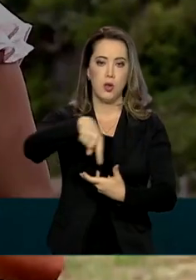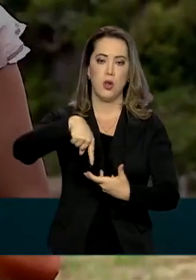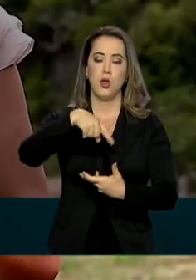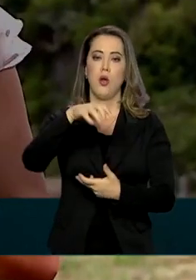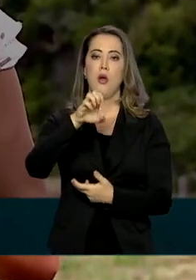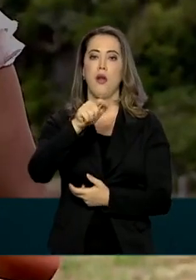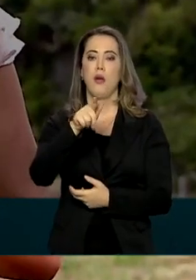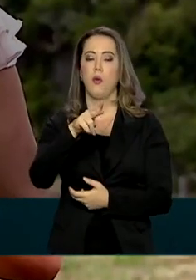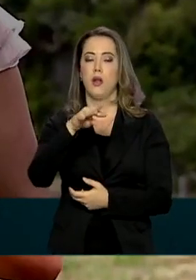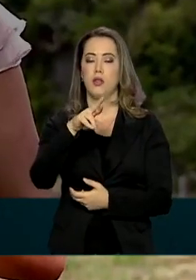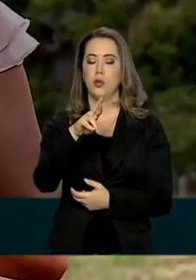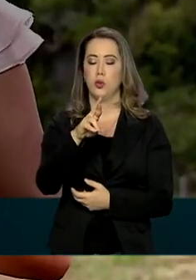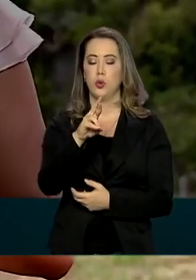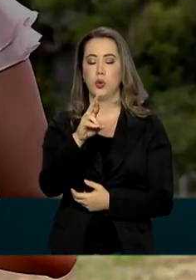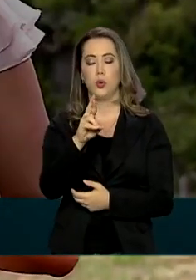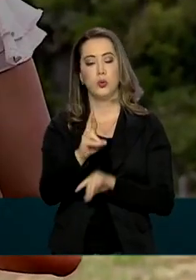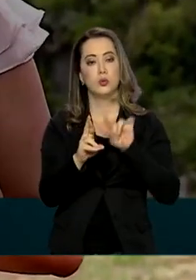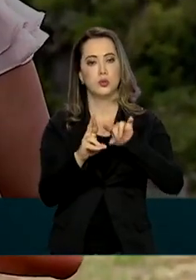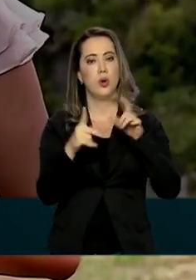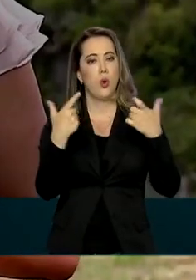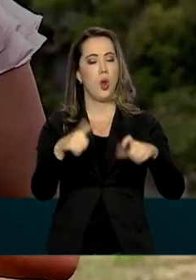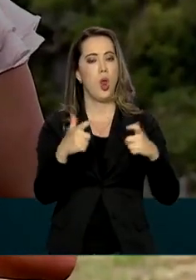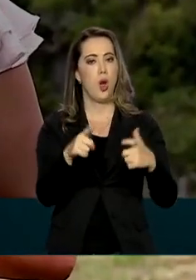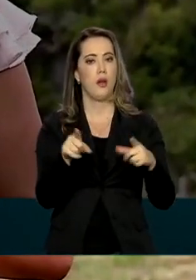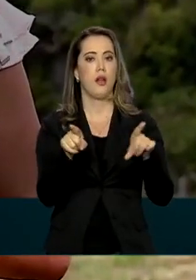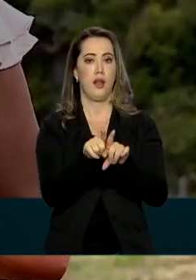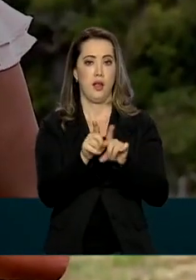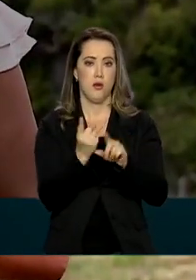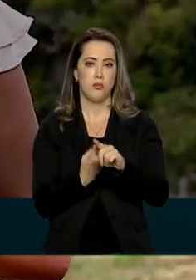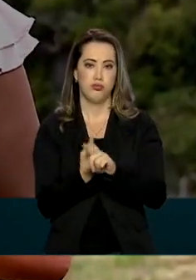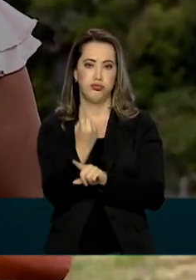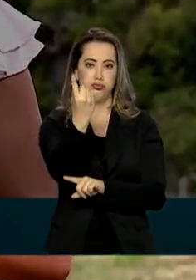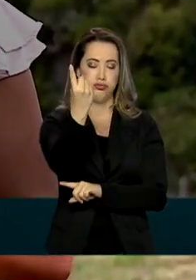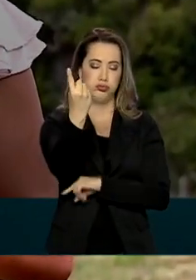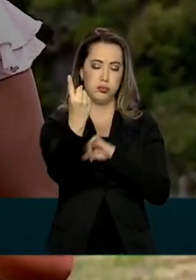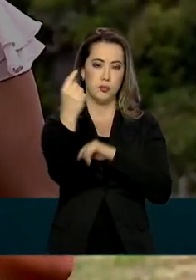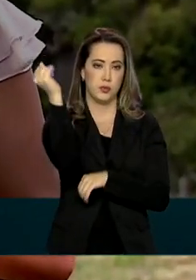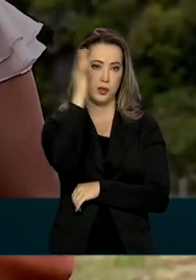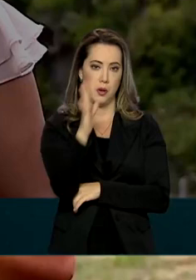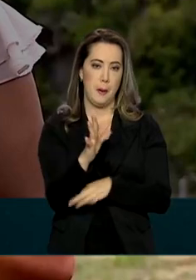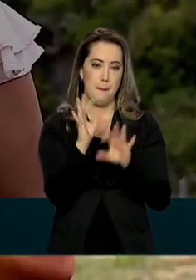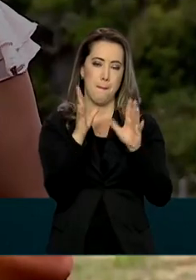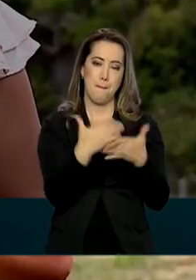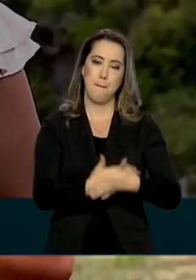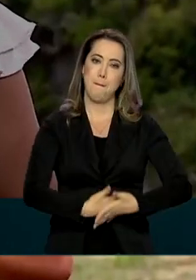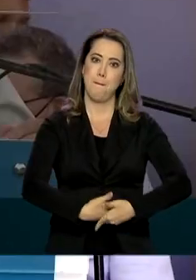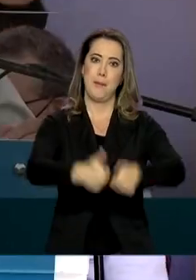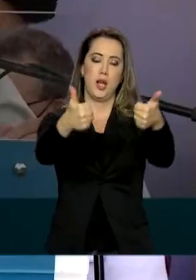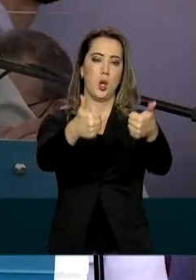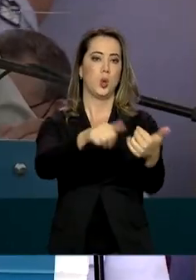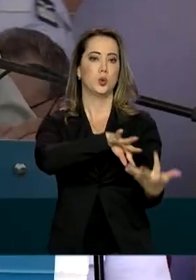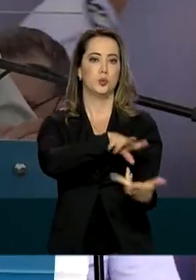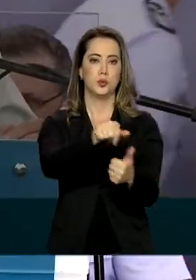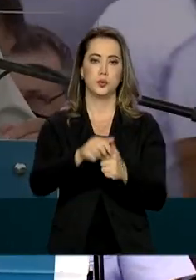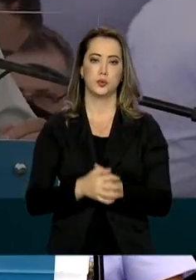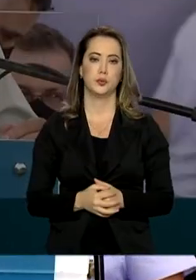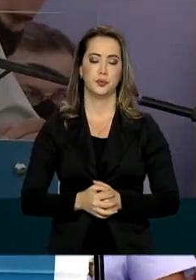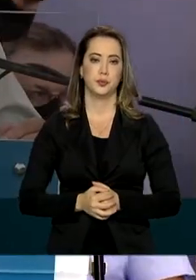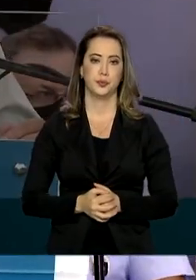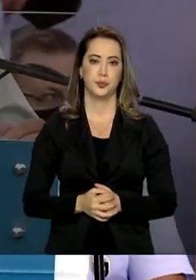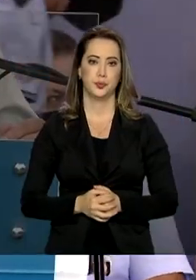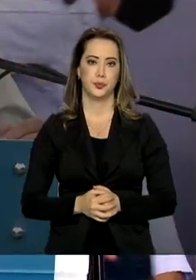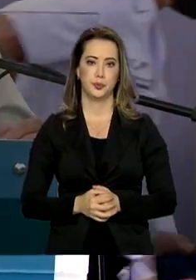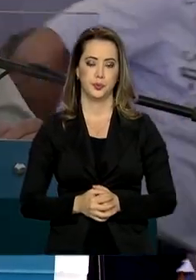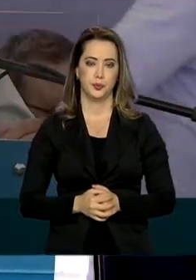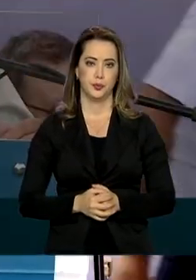Por essas características, o Centro de Lançamento de Foguete Brasileiro é o mais bem localizado do mundo. Nesse centro aqui,